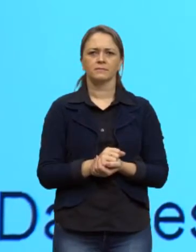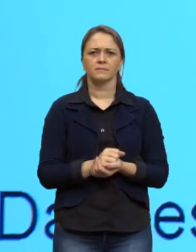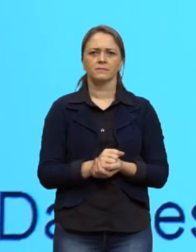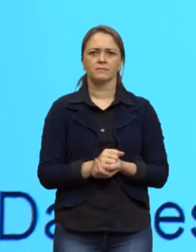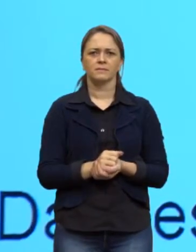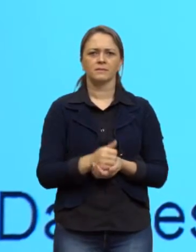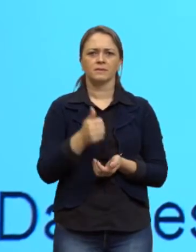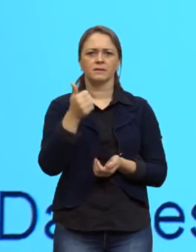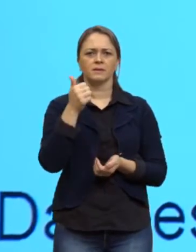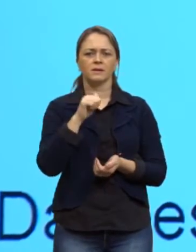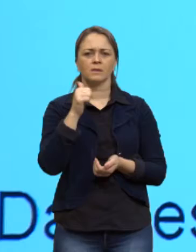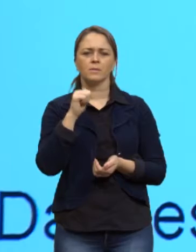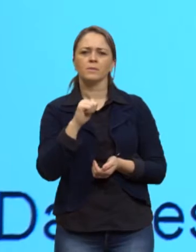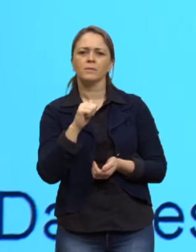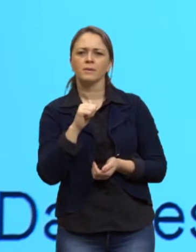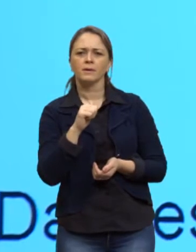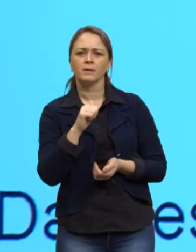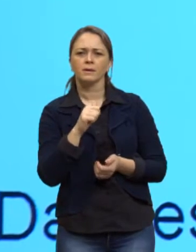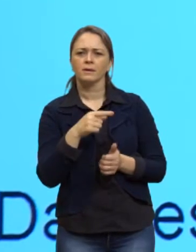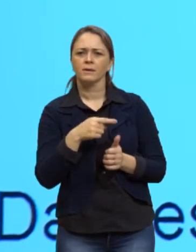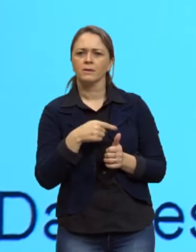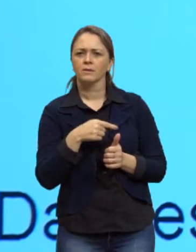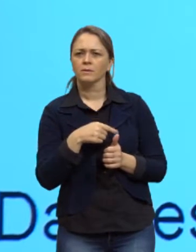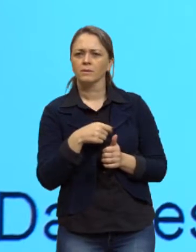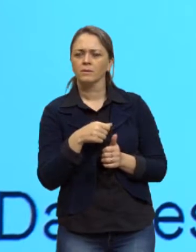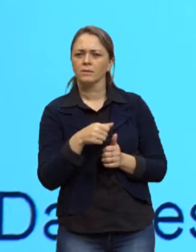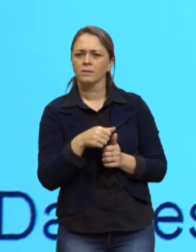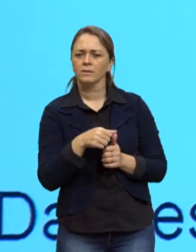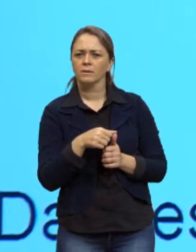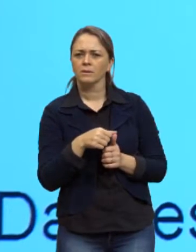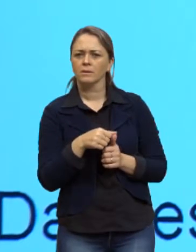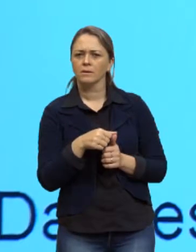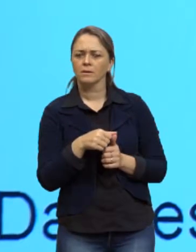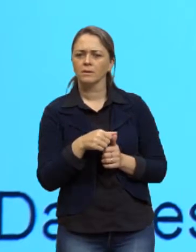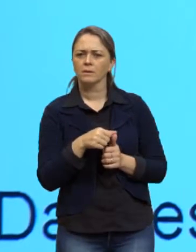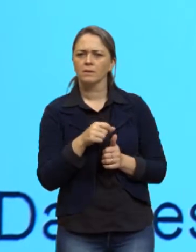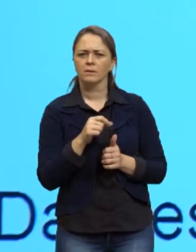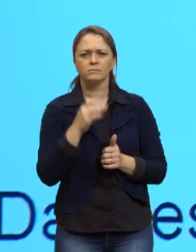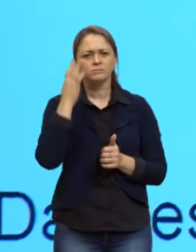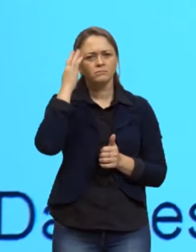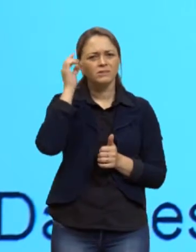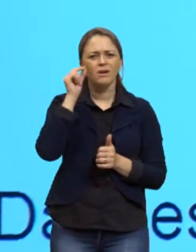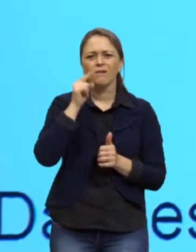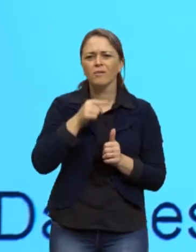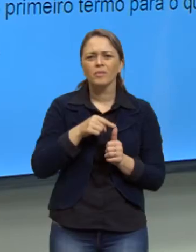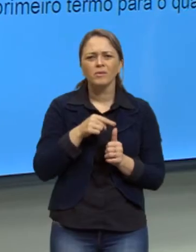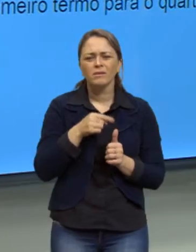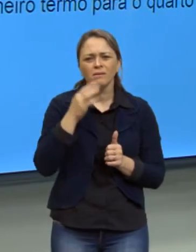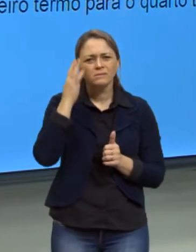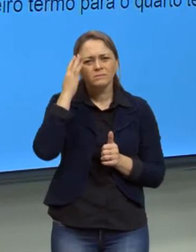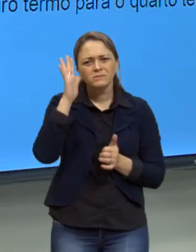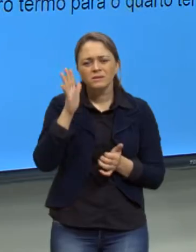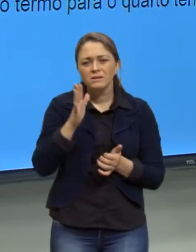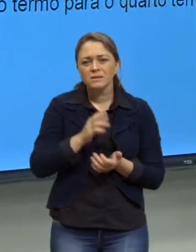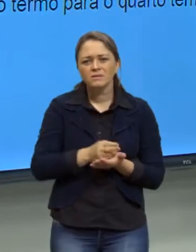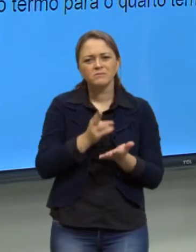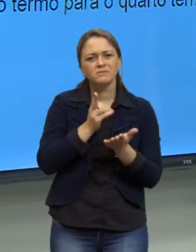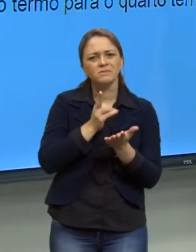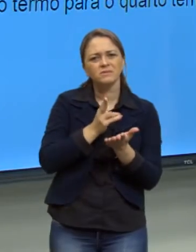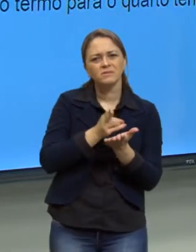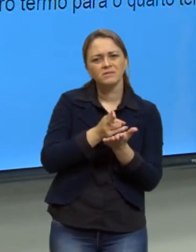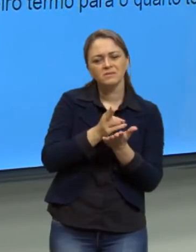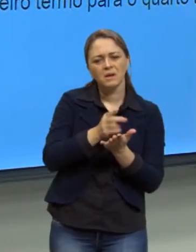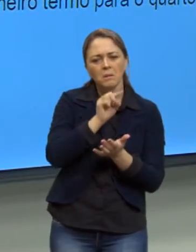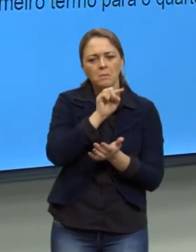o décimo primeiro termo, mas eu não conheço o primeiro. Certo? É uma sequência que começa com as